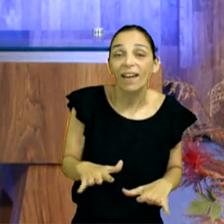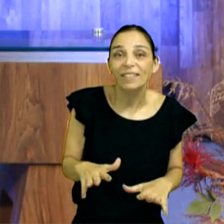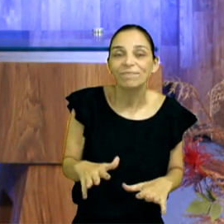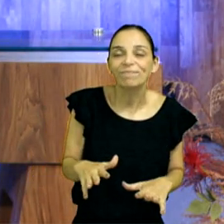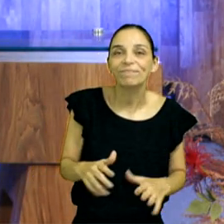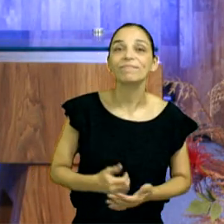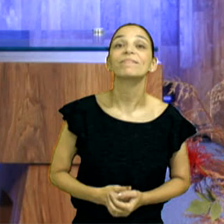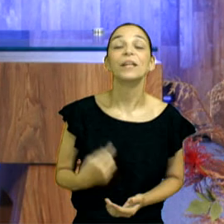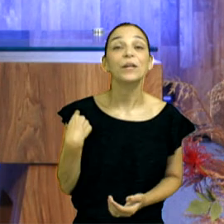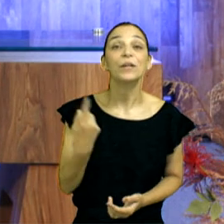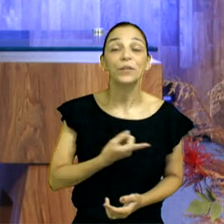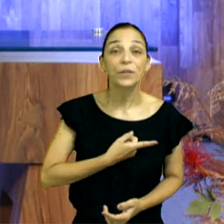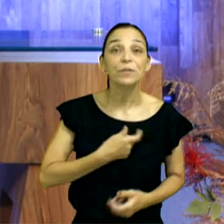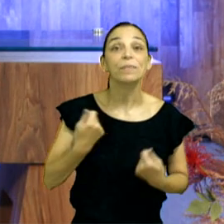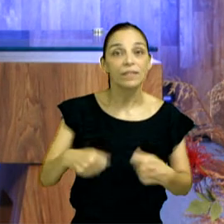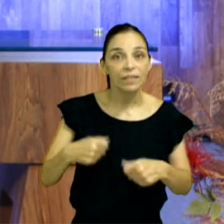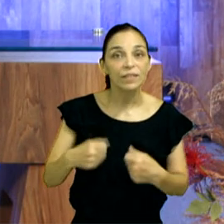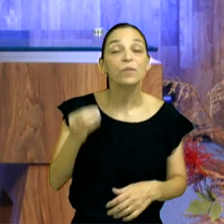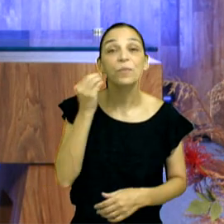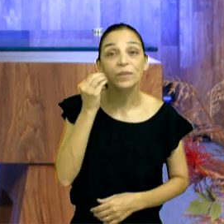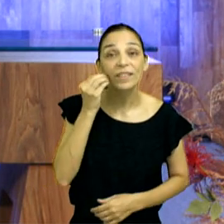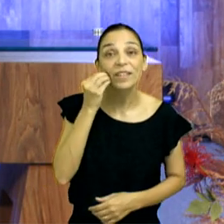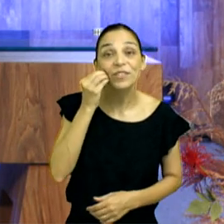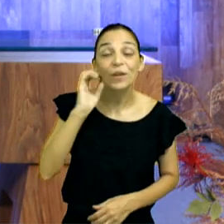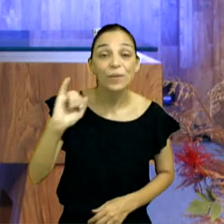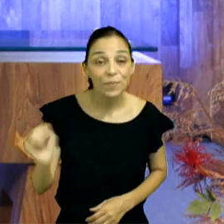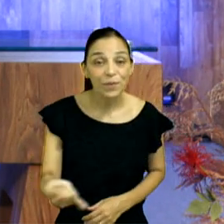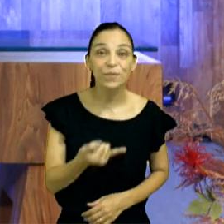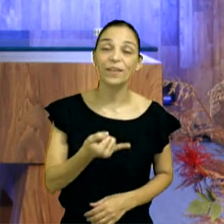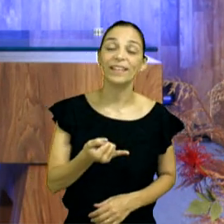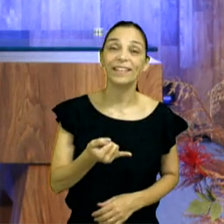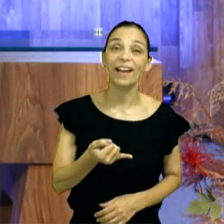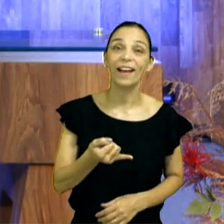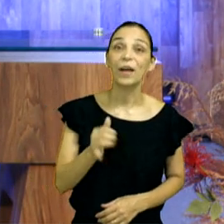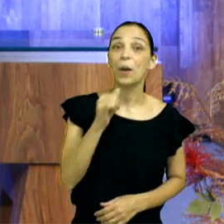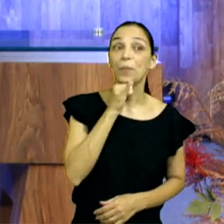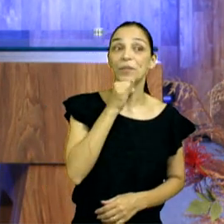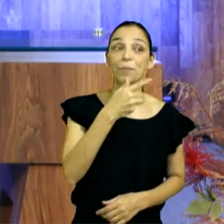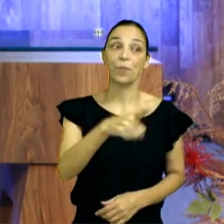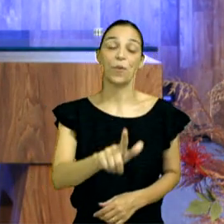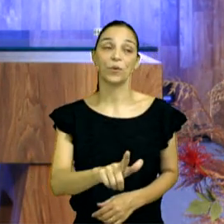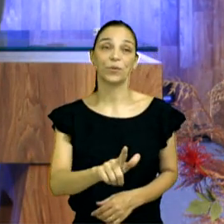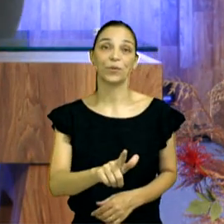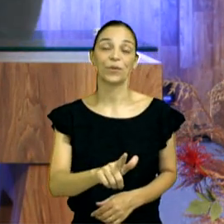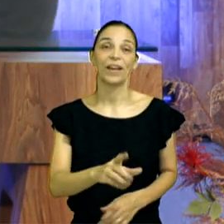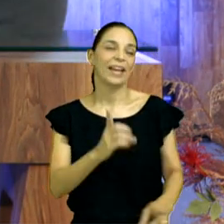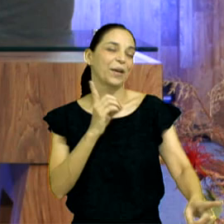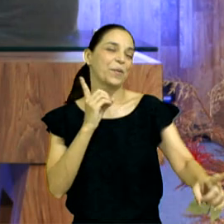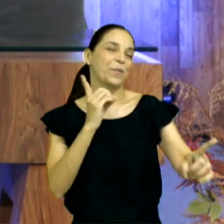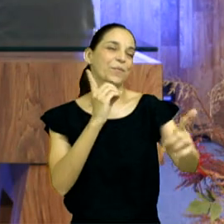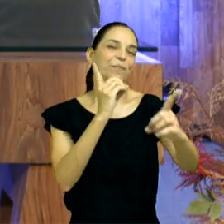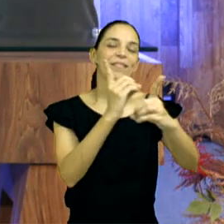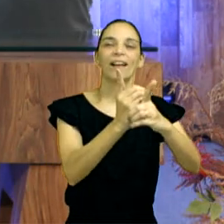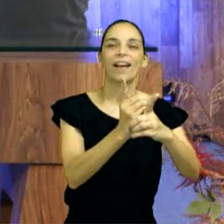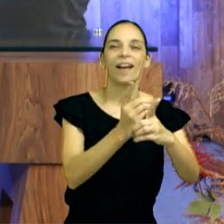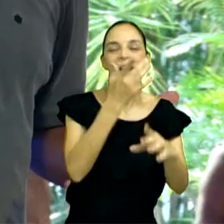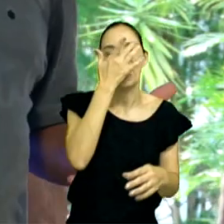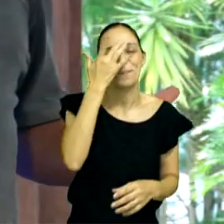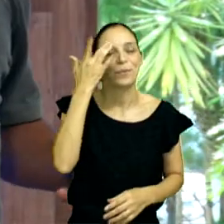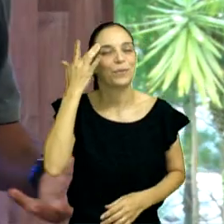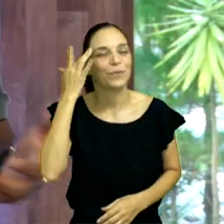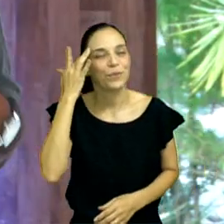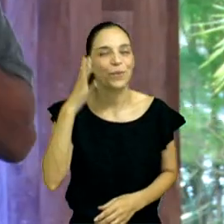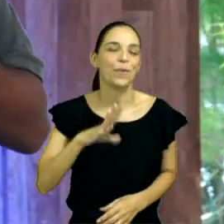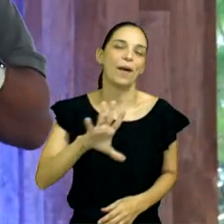Oportunidades que você deve aproveitar. Encontrar o príncipe ou a princesa encantada da sua vida. Quem